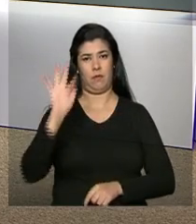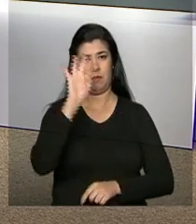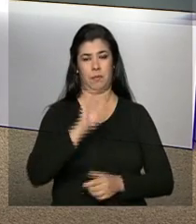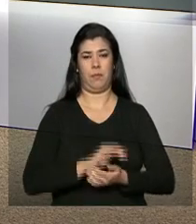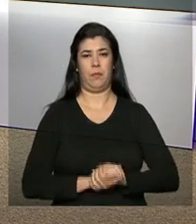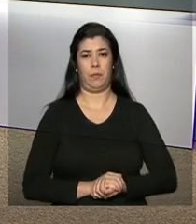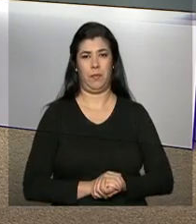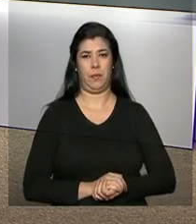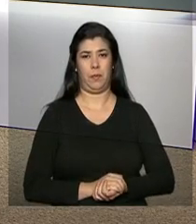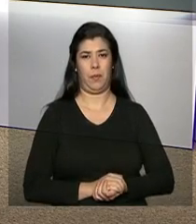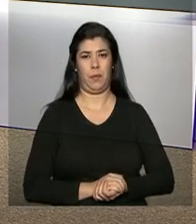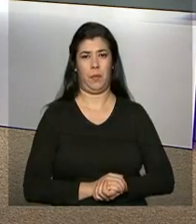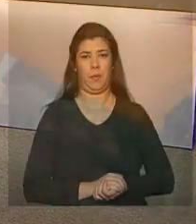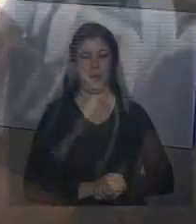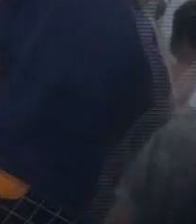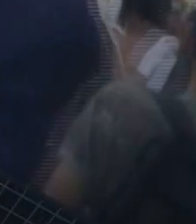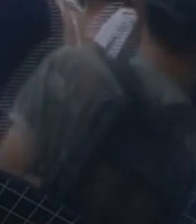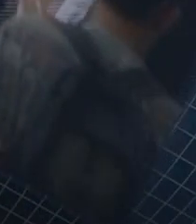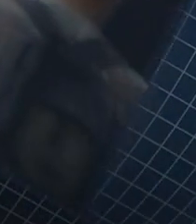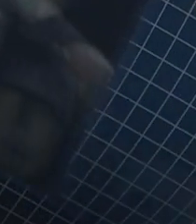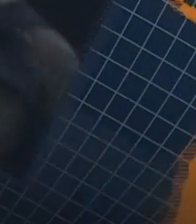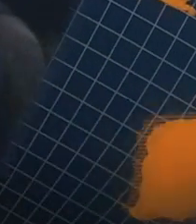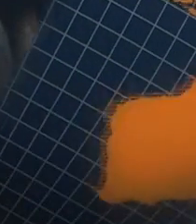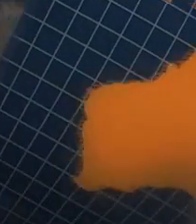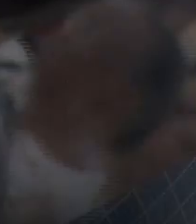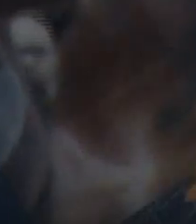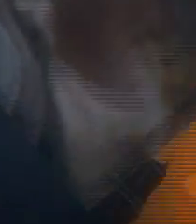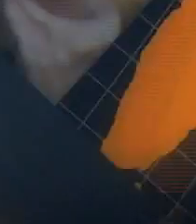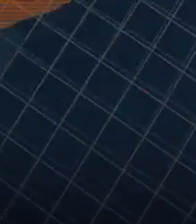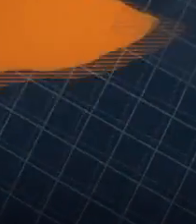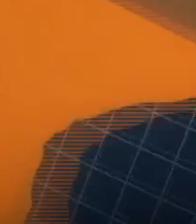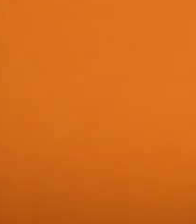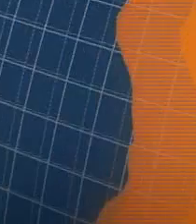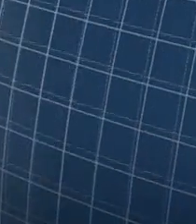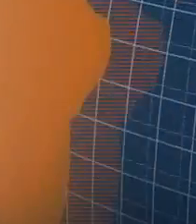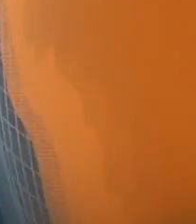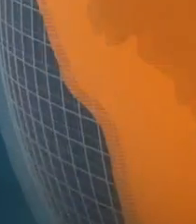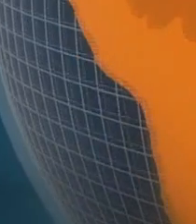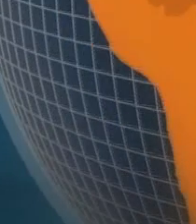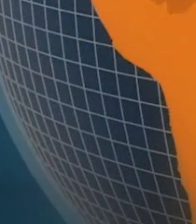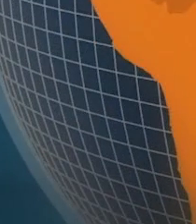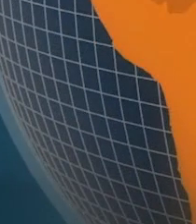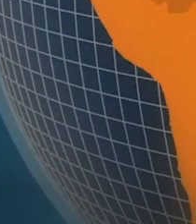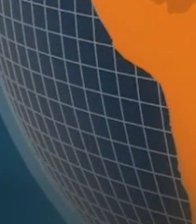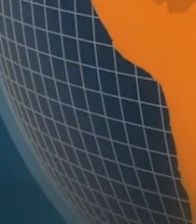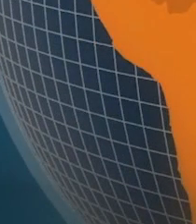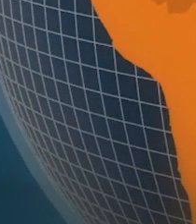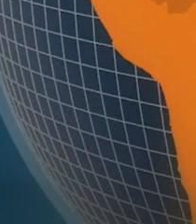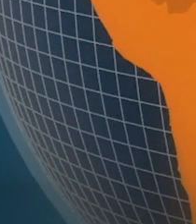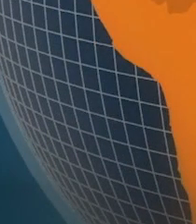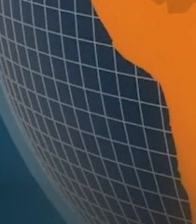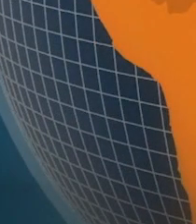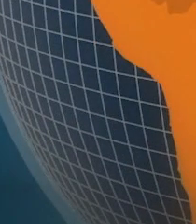do Governo Federal. Tchau. Tchau. Tchau. Tchau. Tchau.